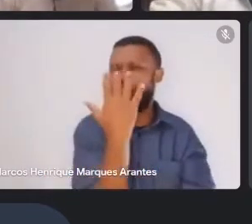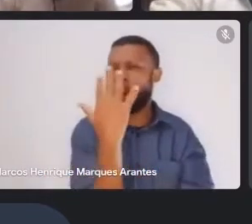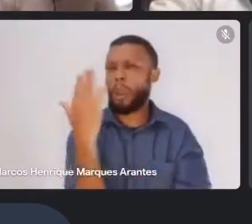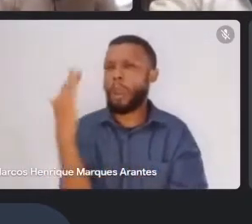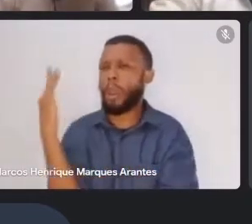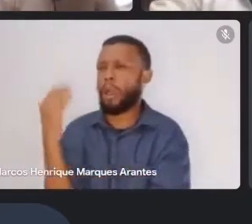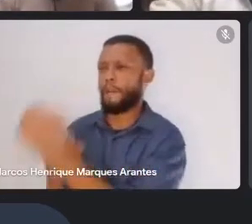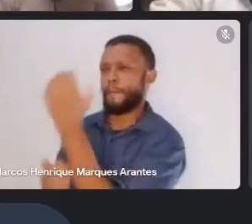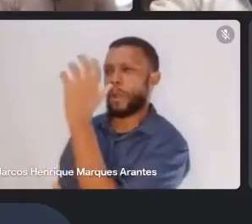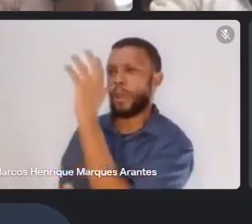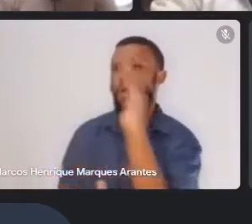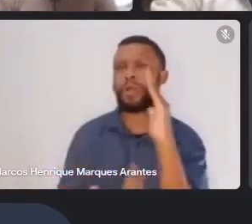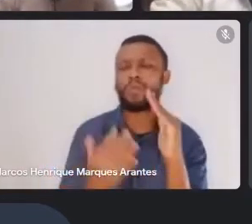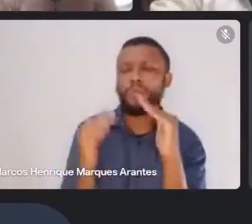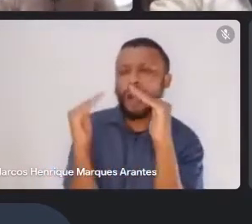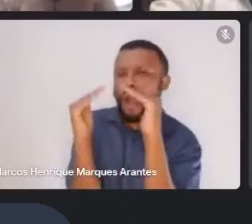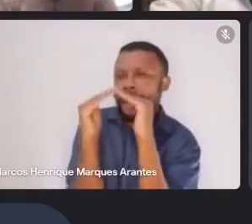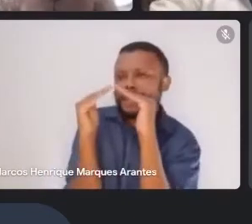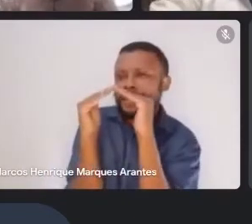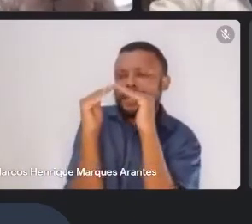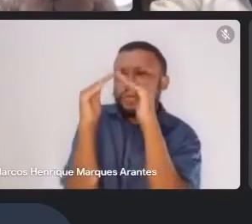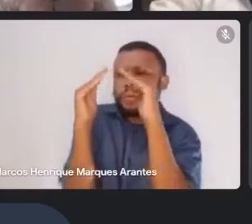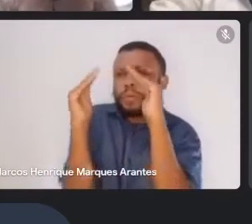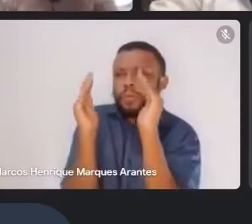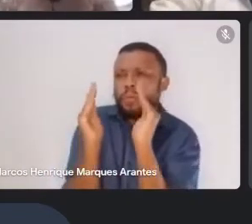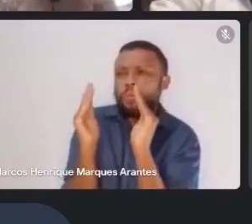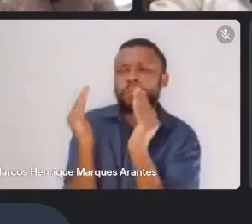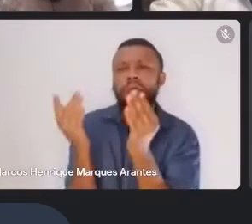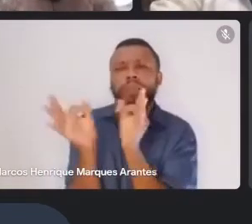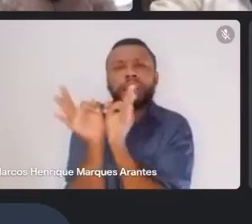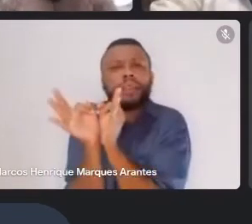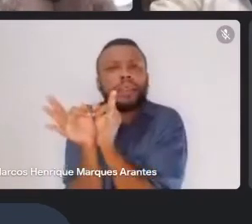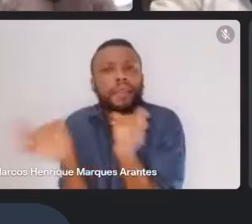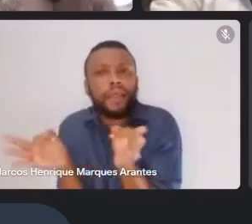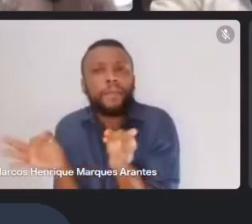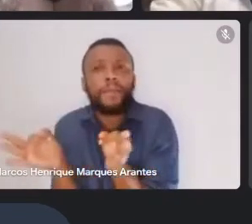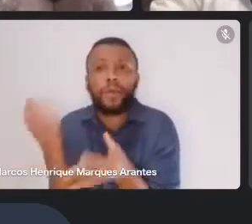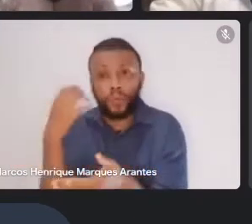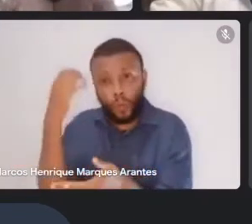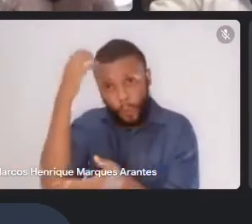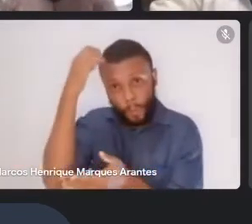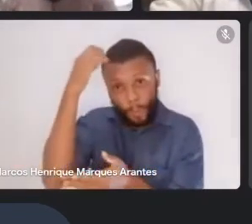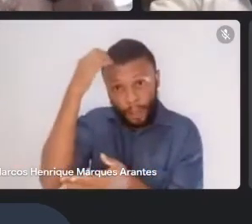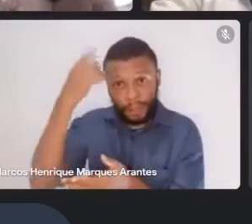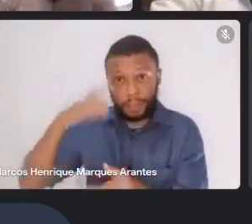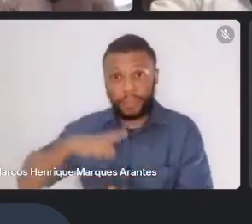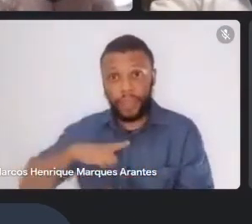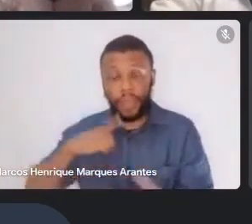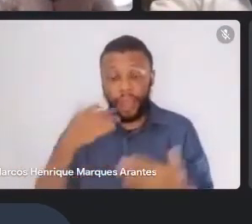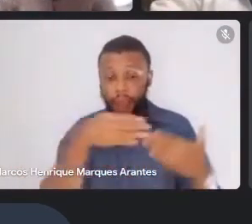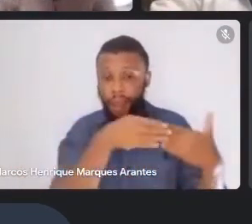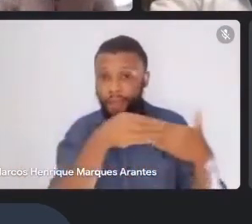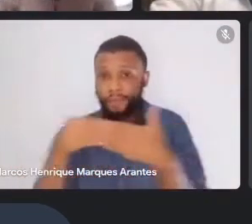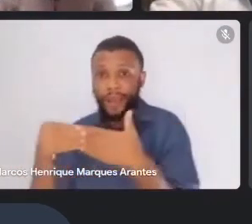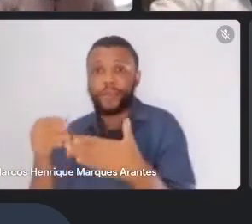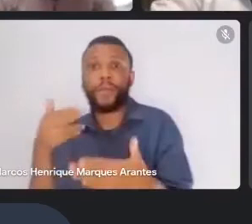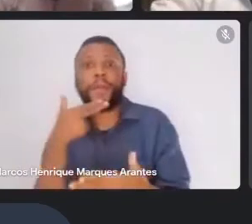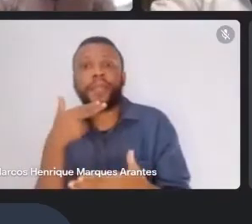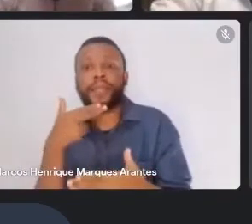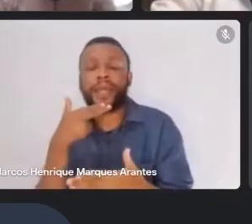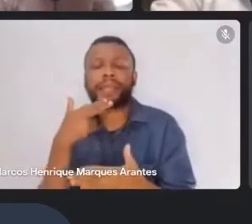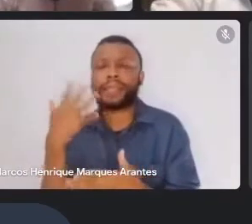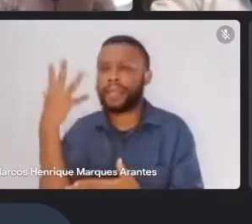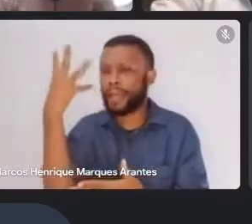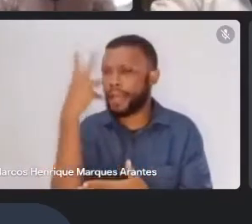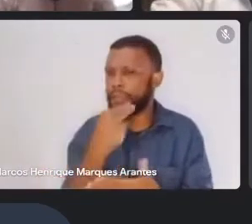numa casinha de seringueiro, eu sou o culpado dela ter levado a minha neta linda, maravilhosa, que nasceu na Escócia, também para